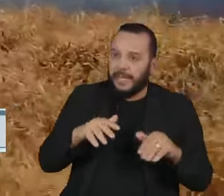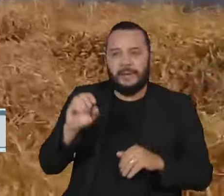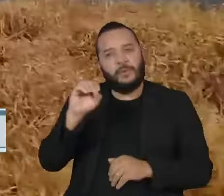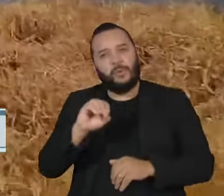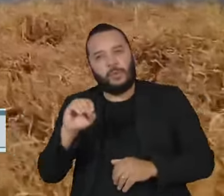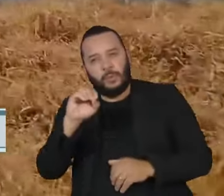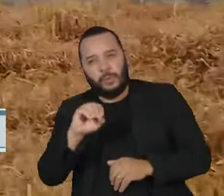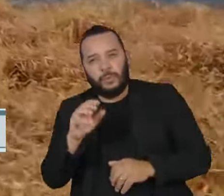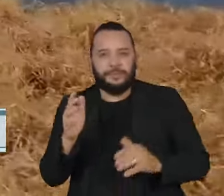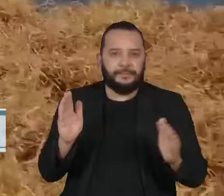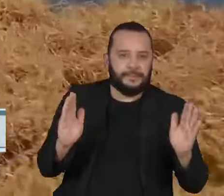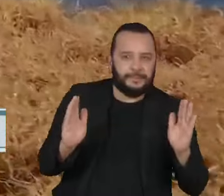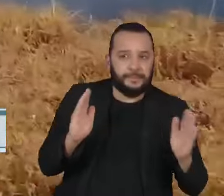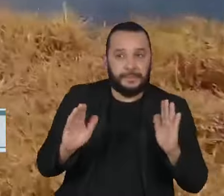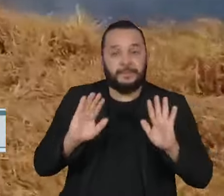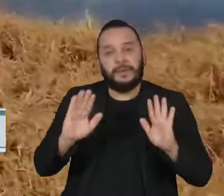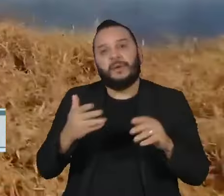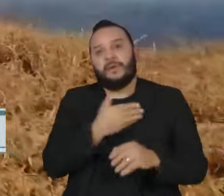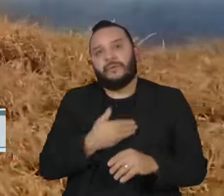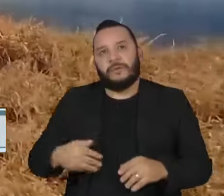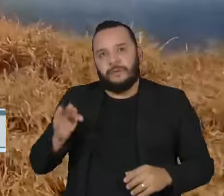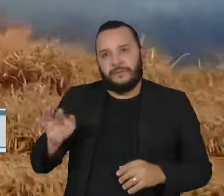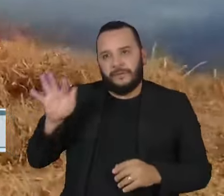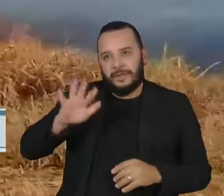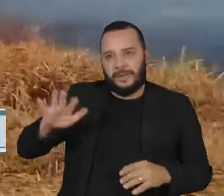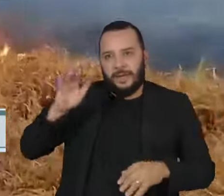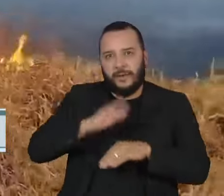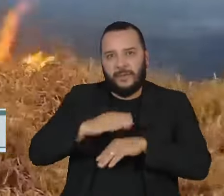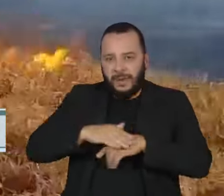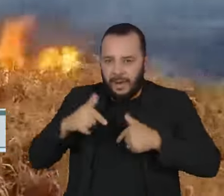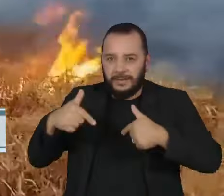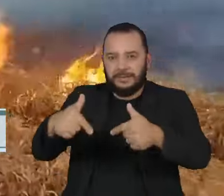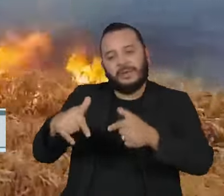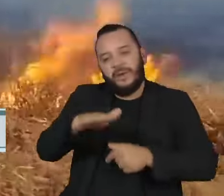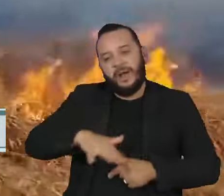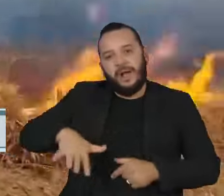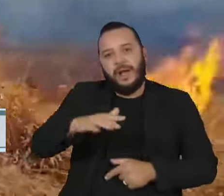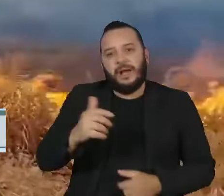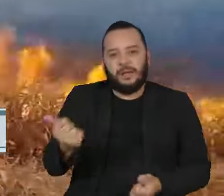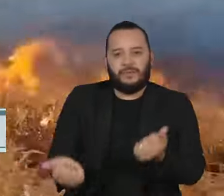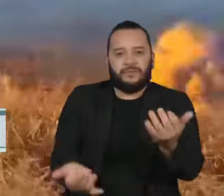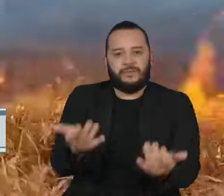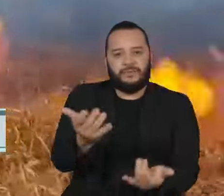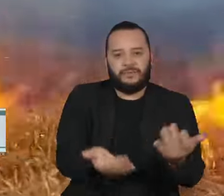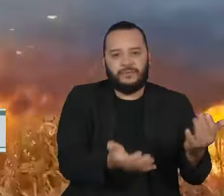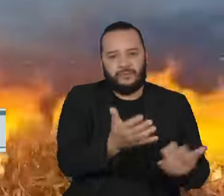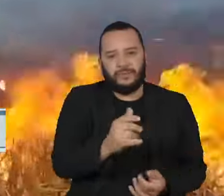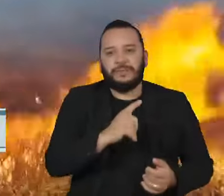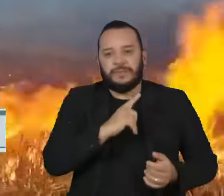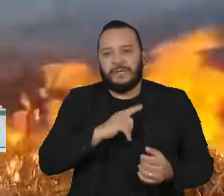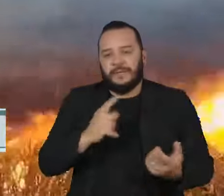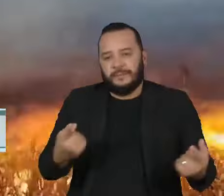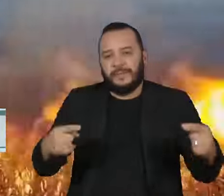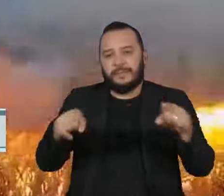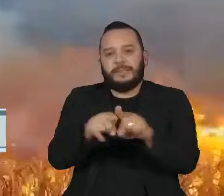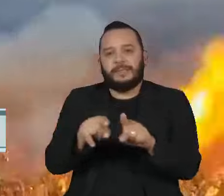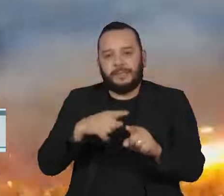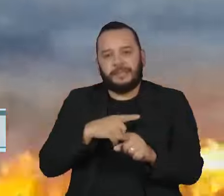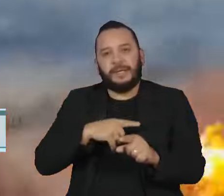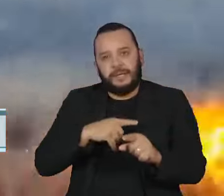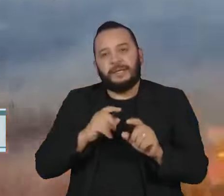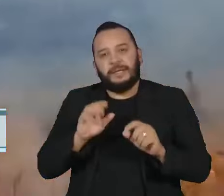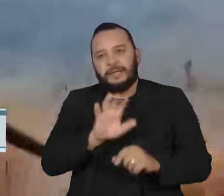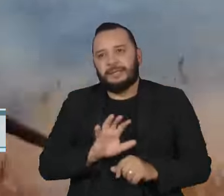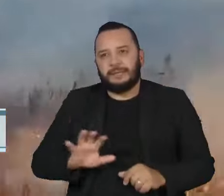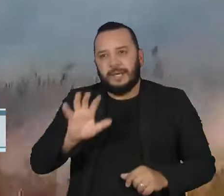Enquanto isso, o governo federal anunciou um plano de ação nas áreas mais atingidas pelas queimadas, em parceria com os estados que